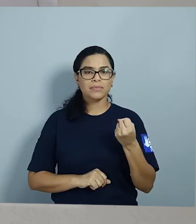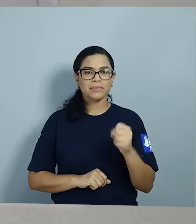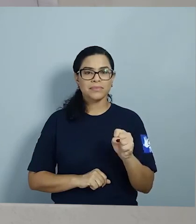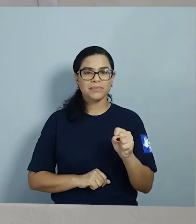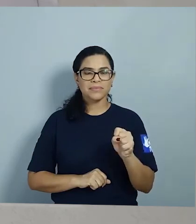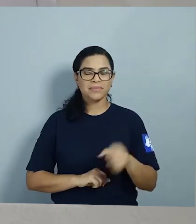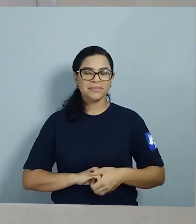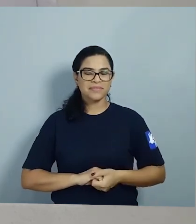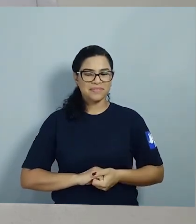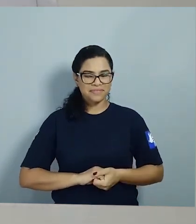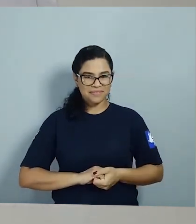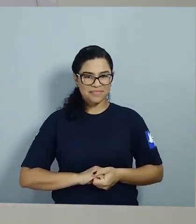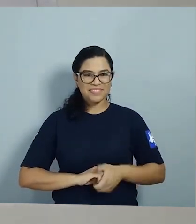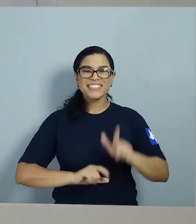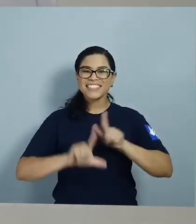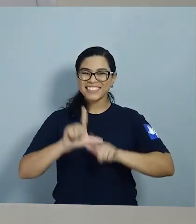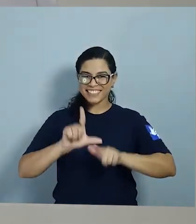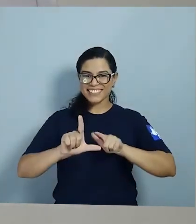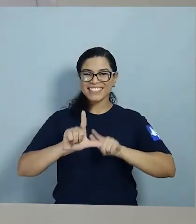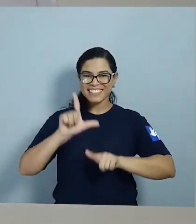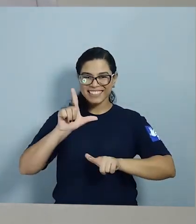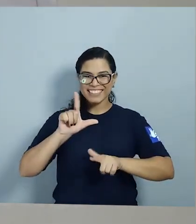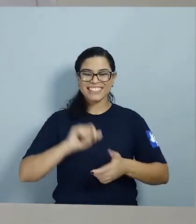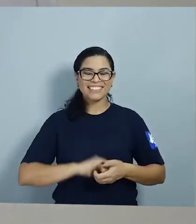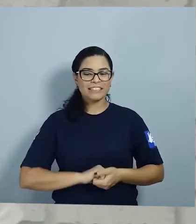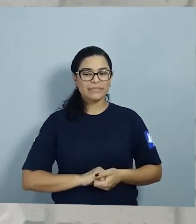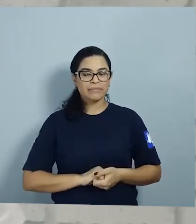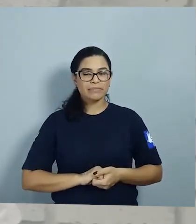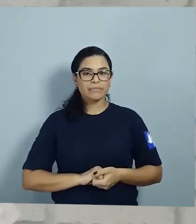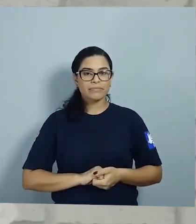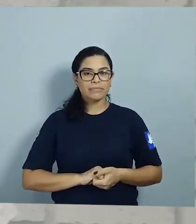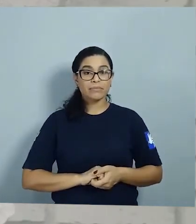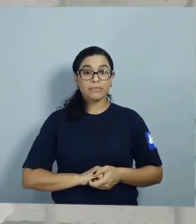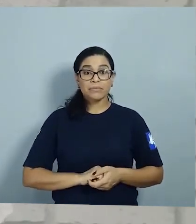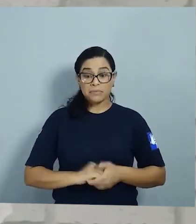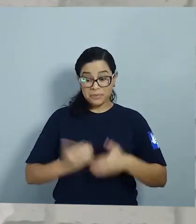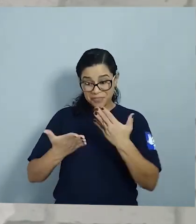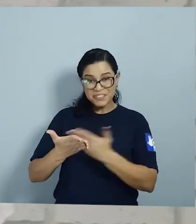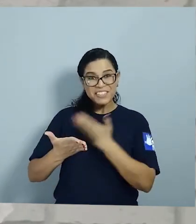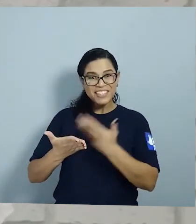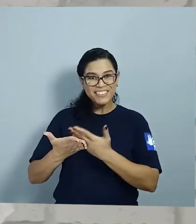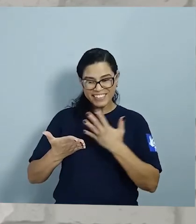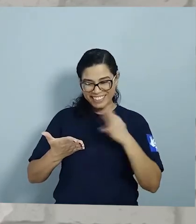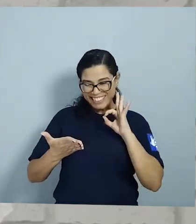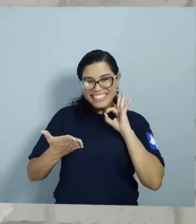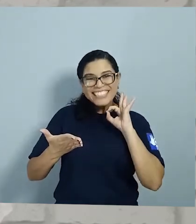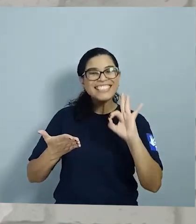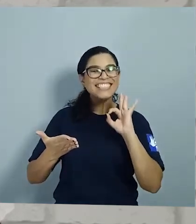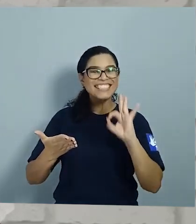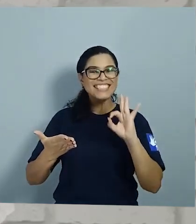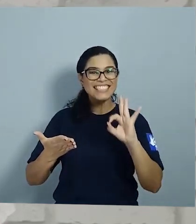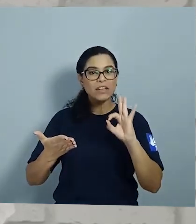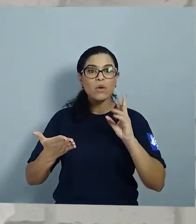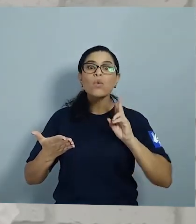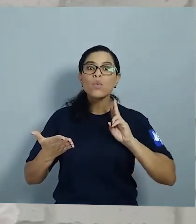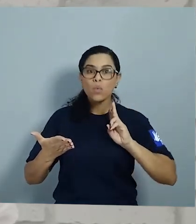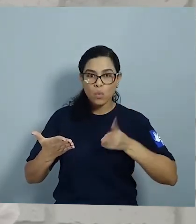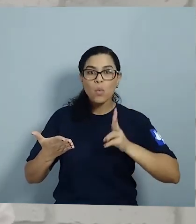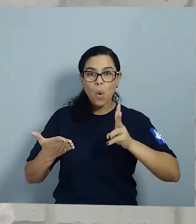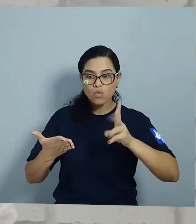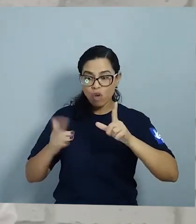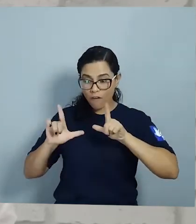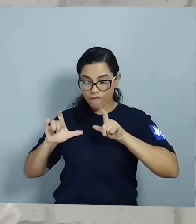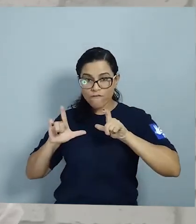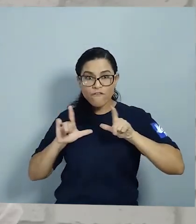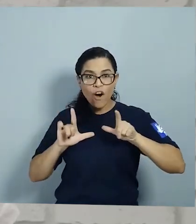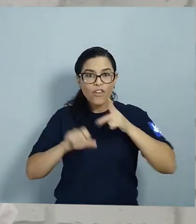seis, sete, oito letras Nossa, livrinho está ficando incrível, não é mesmo? Continuem mandando